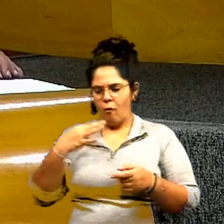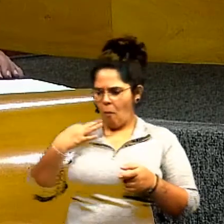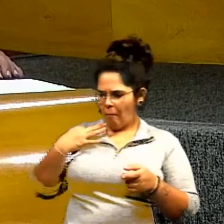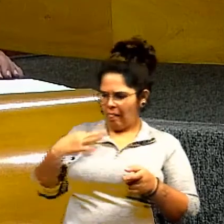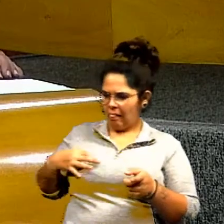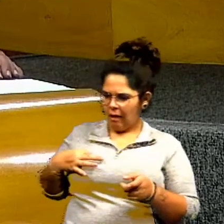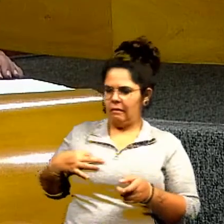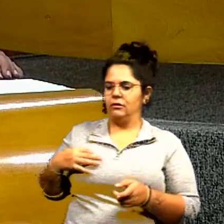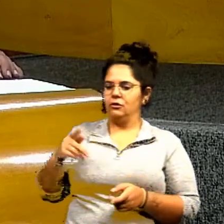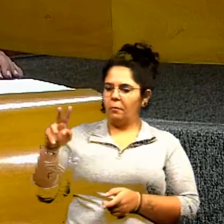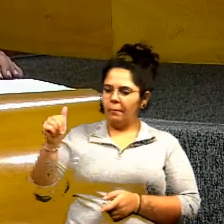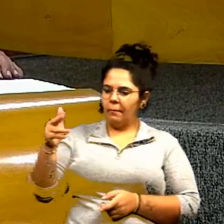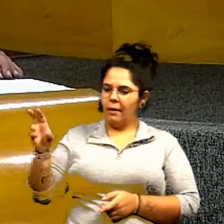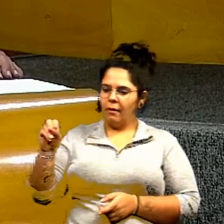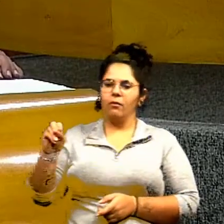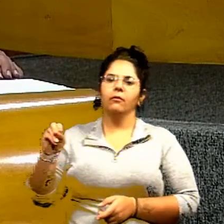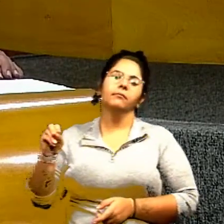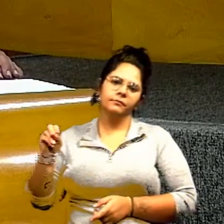infelizmente, Cresce,